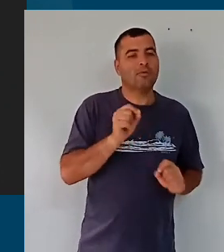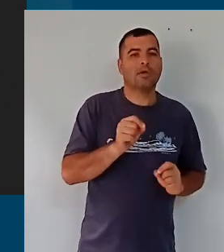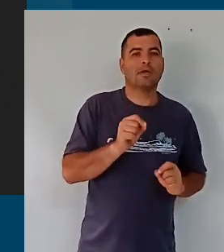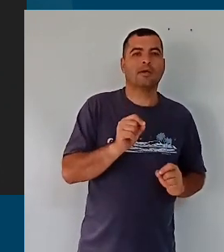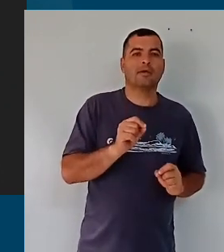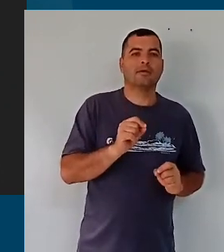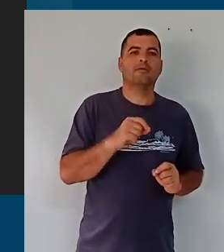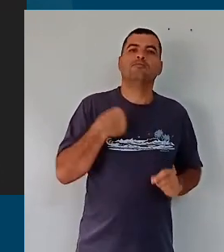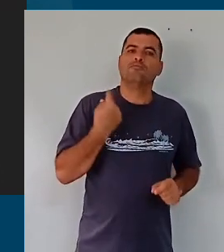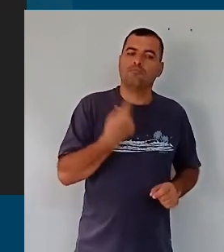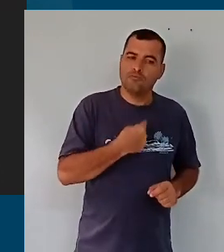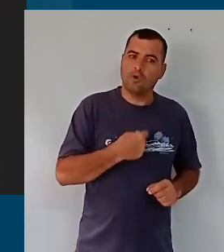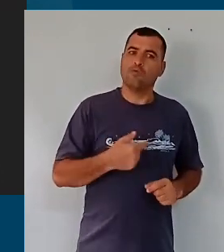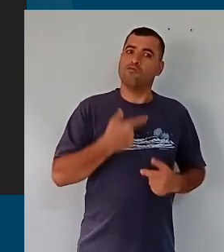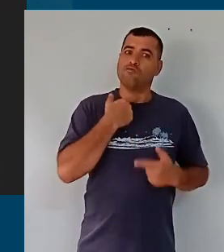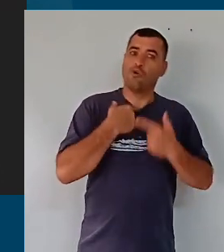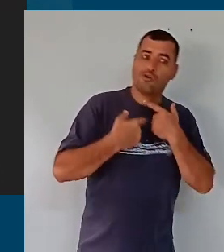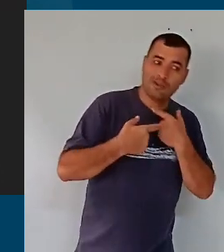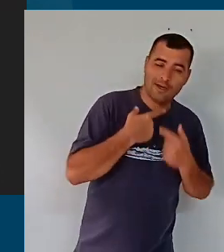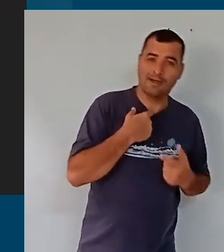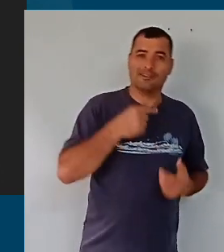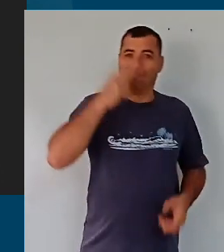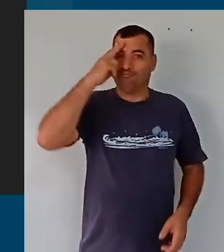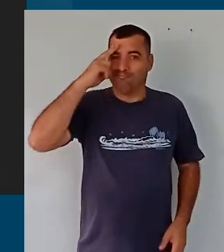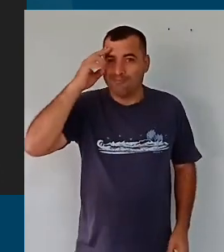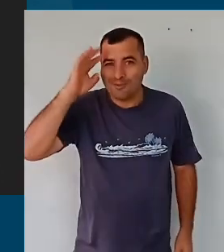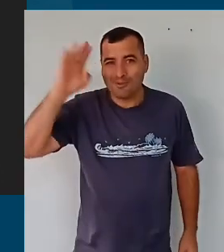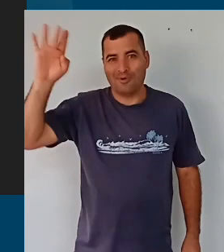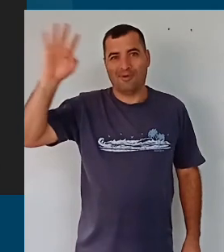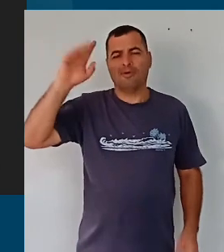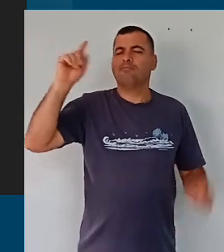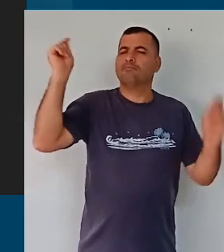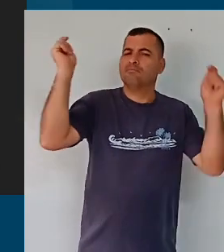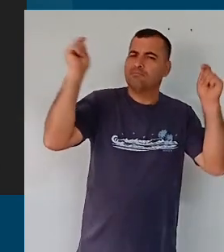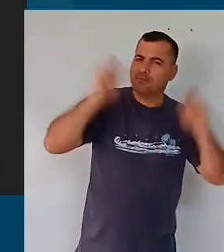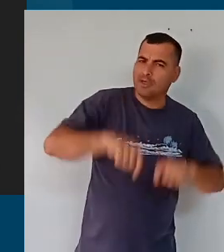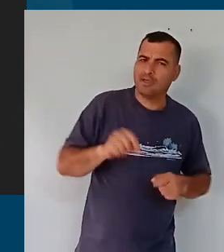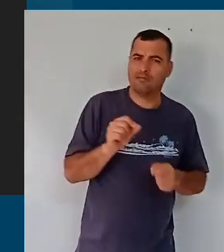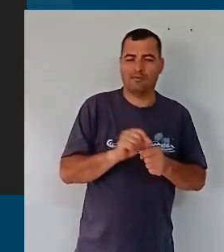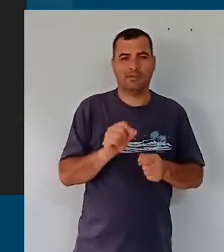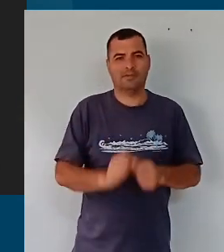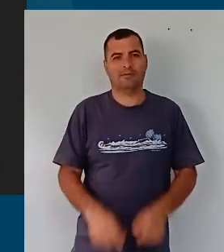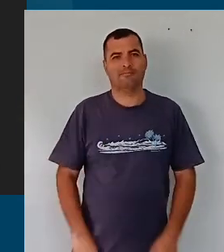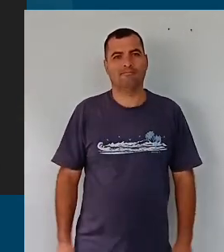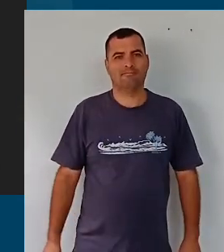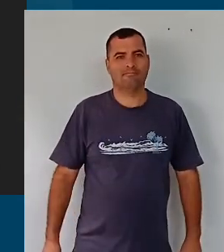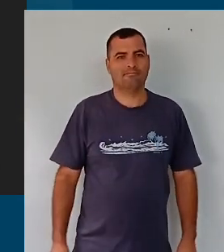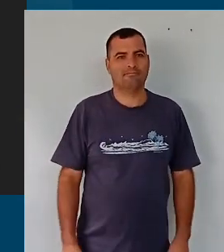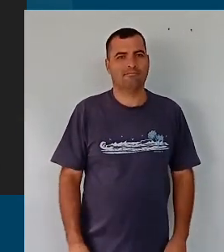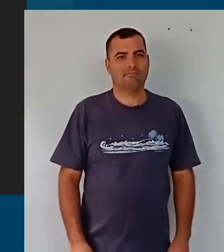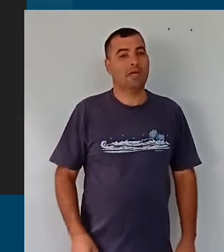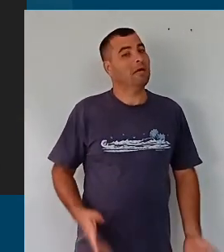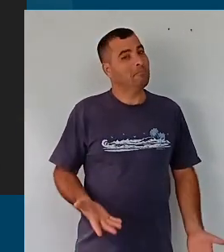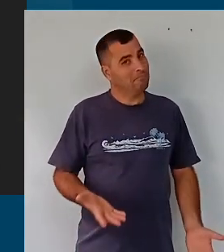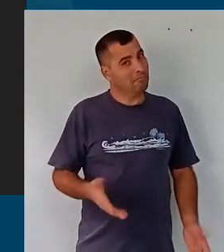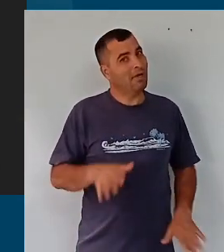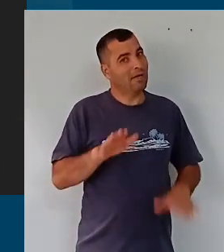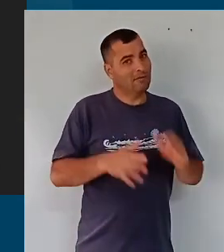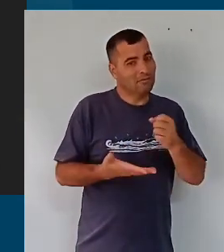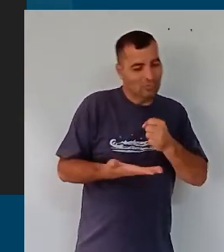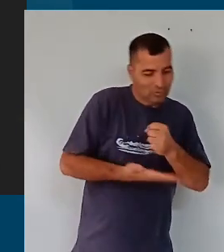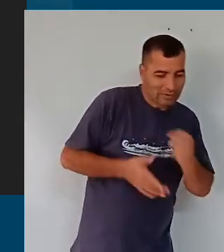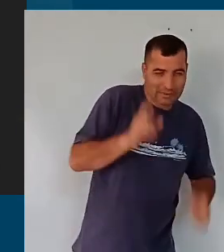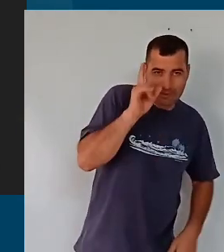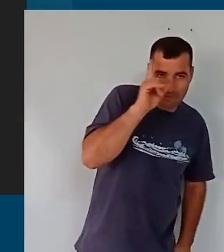discurso do entusiasmo, do sonho, da capacidade de realização, as estruturas, às vezes, elas nos